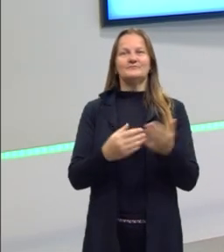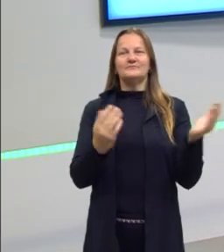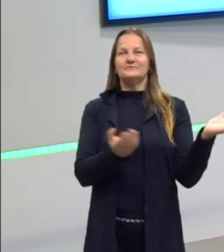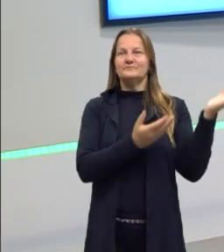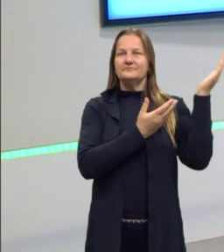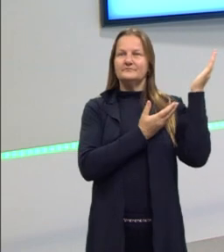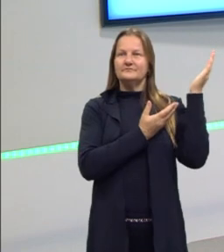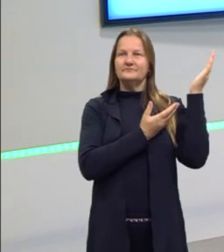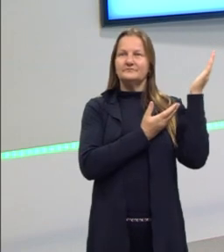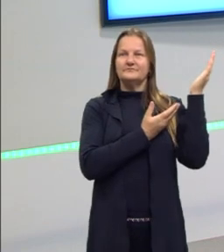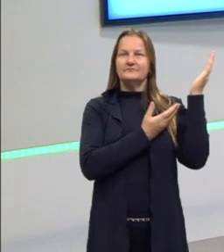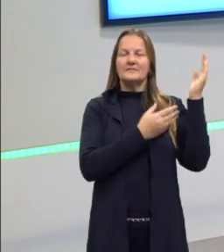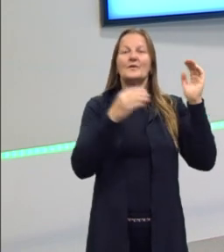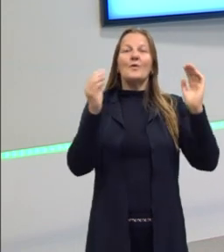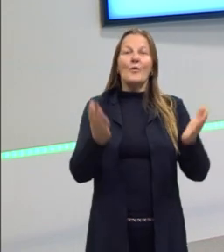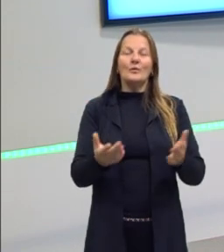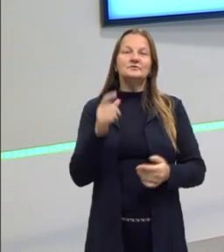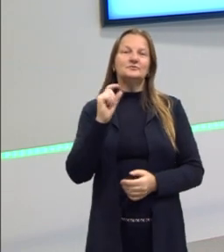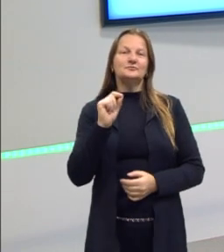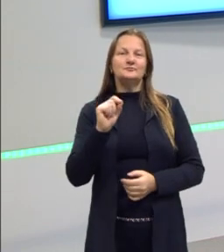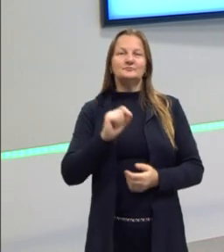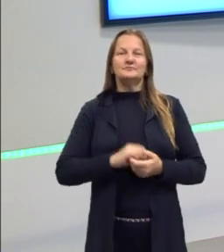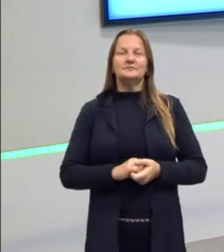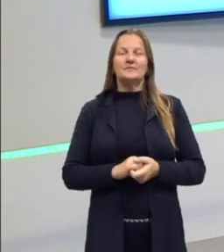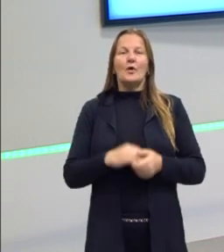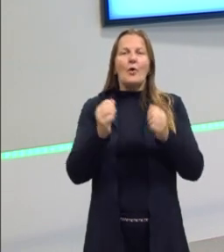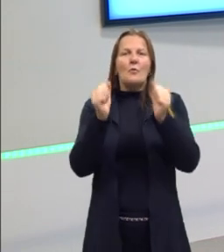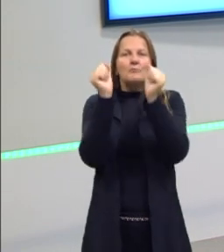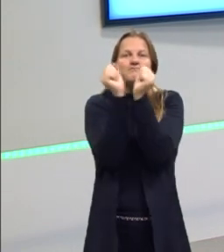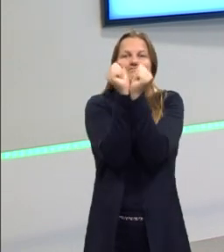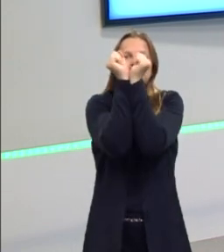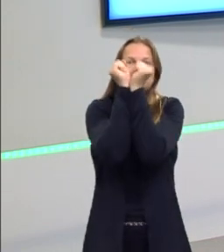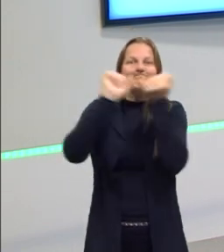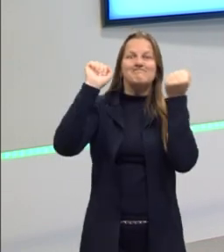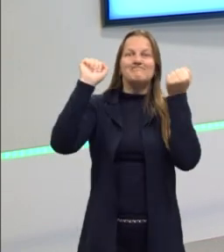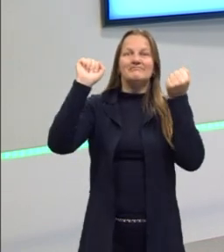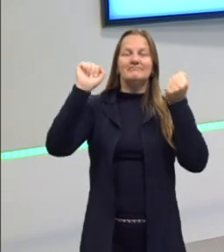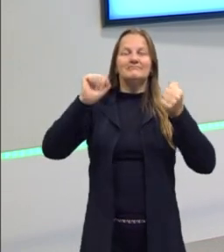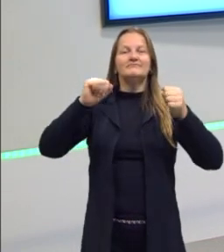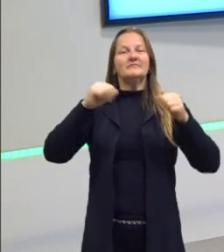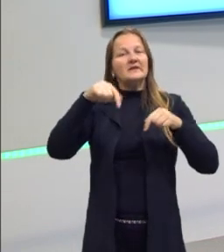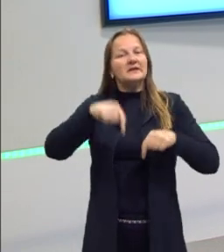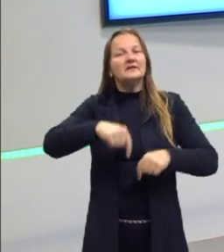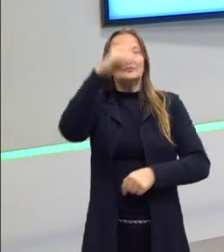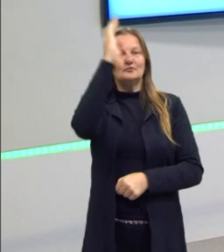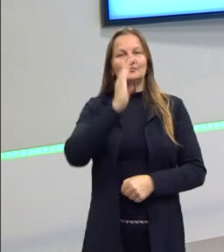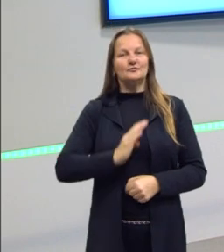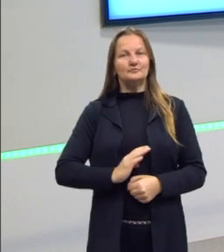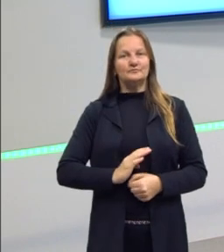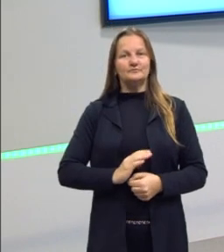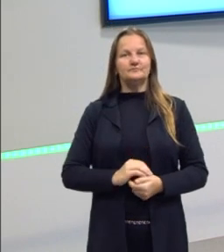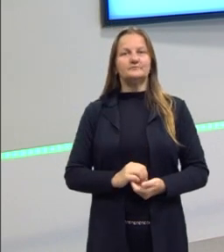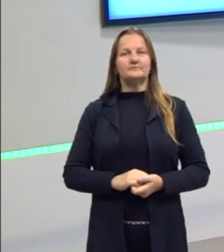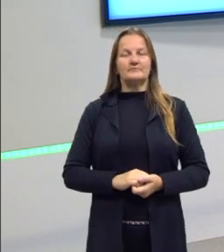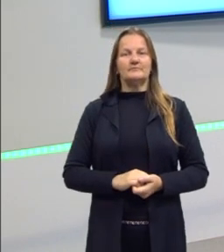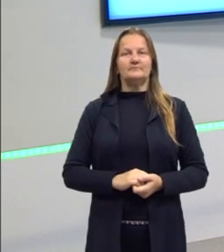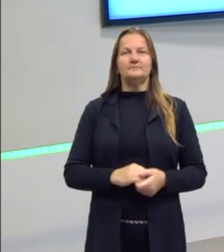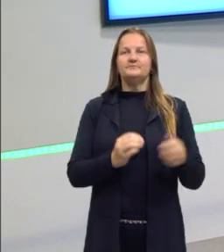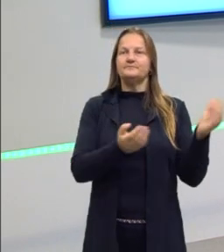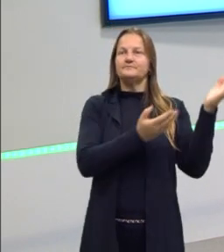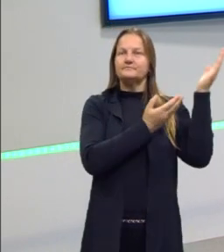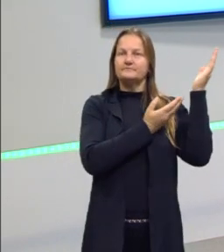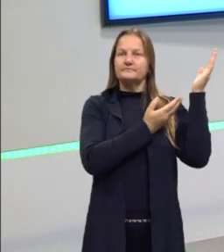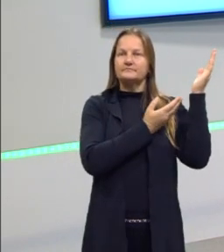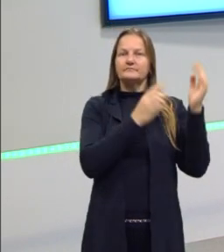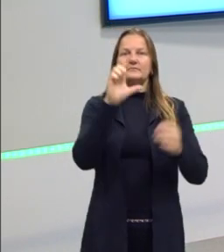Então, hoje a gente vai falar sobre a abolição da escravatura no Brasil. Aqui a gente tem uma imagem de